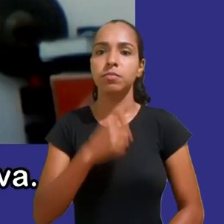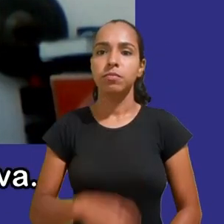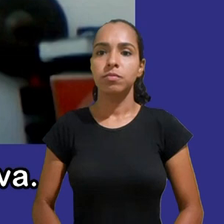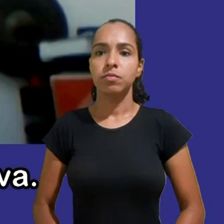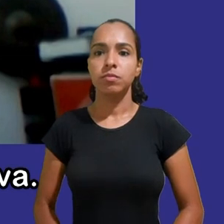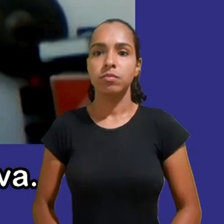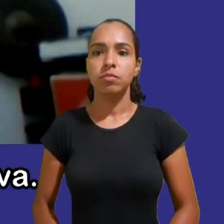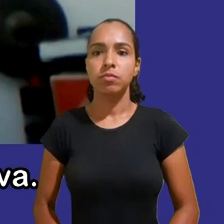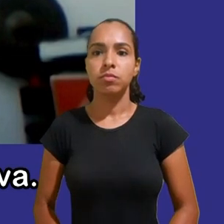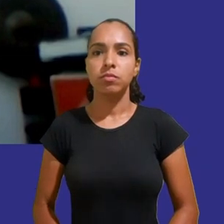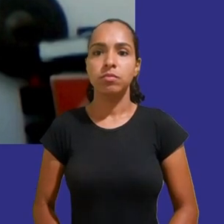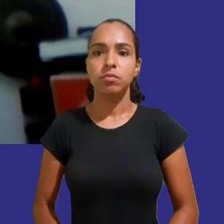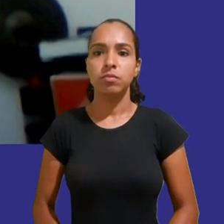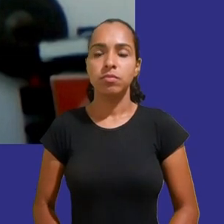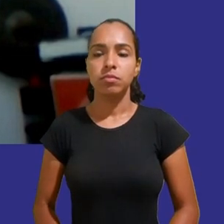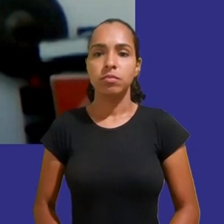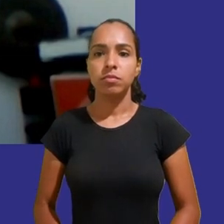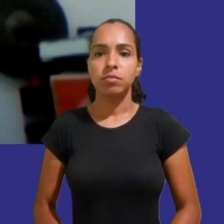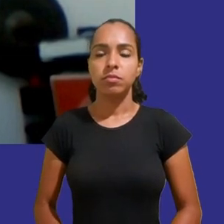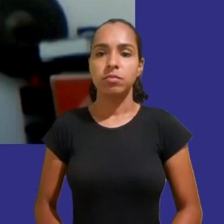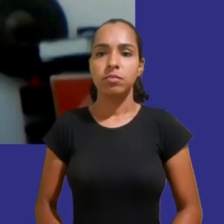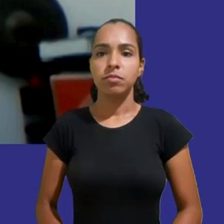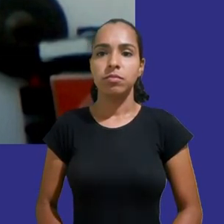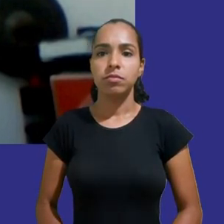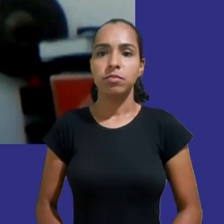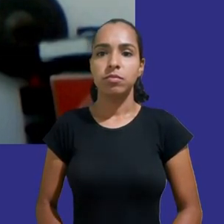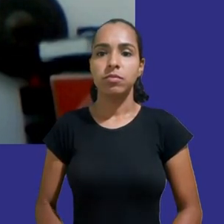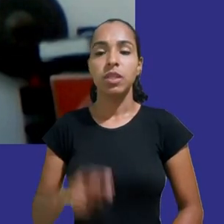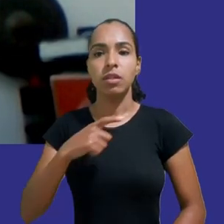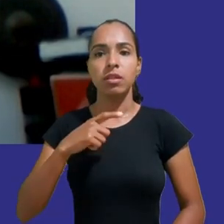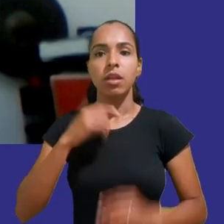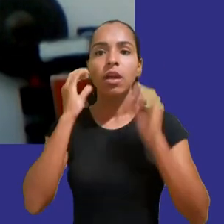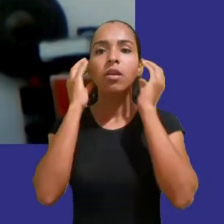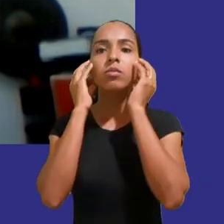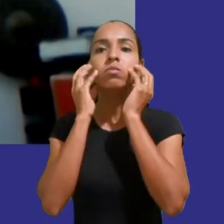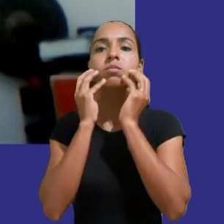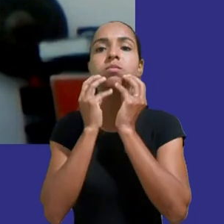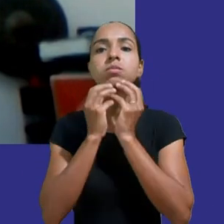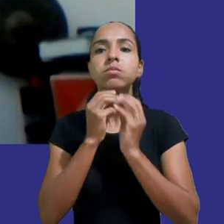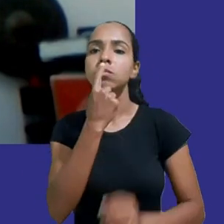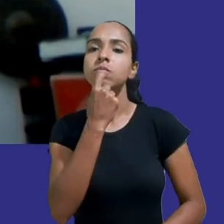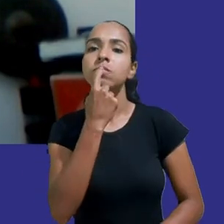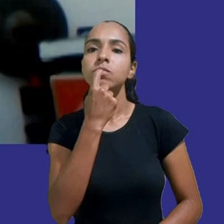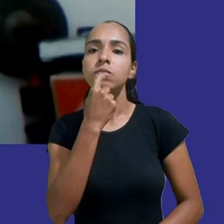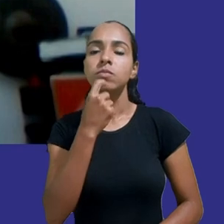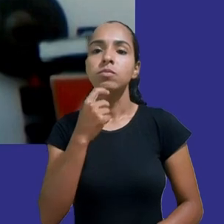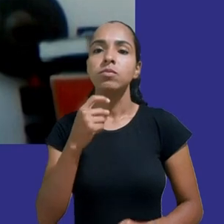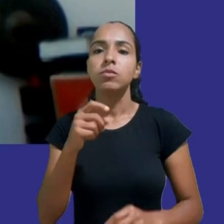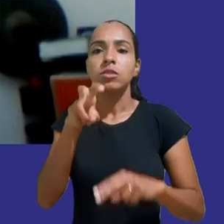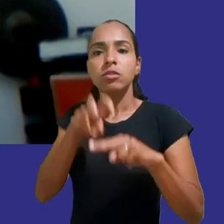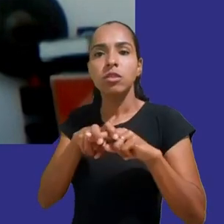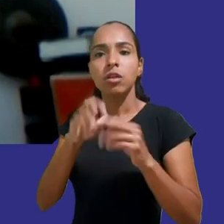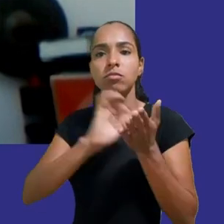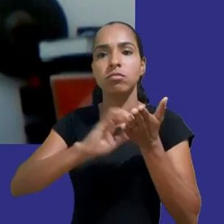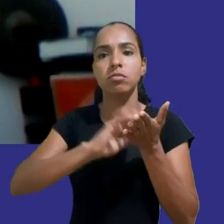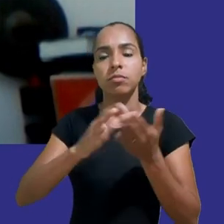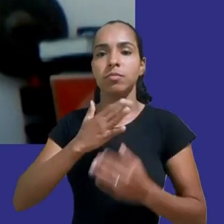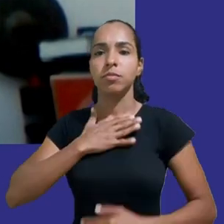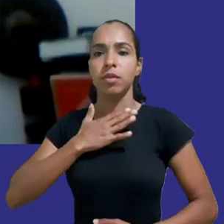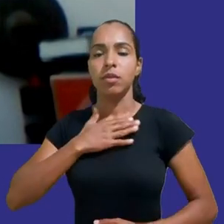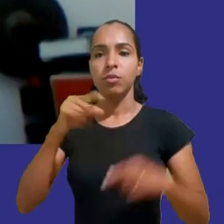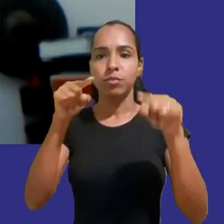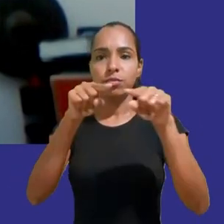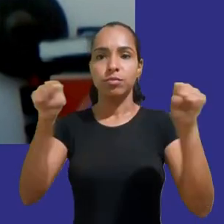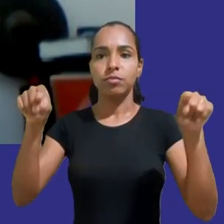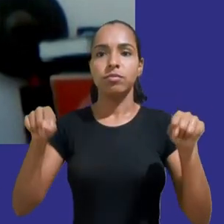também tenho uma grande barba ruiva estou sentado no meu escritório que meus filhos chamam de sala das caixas ela tem